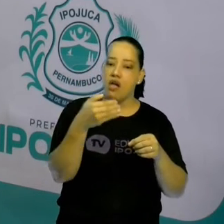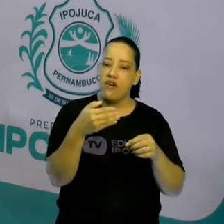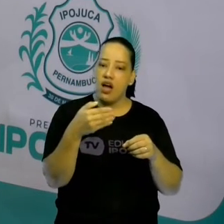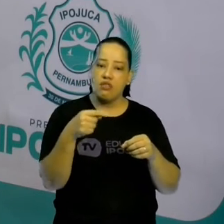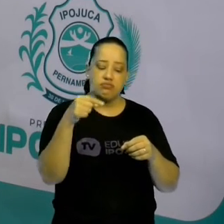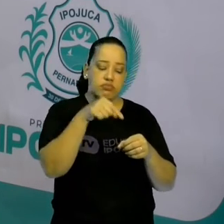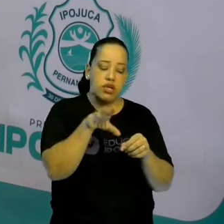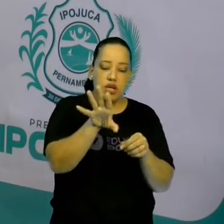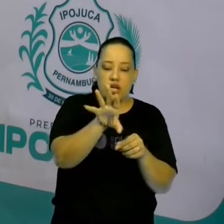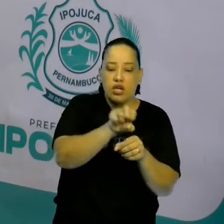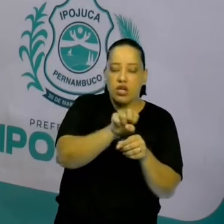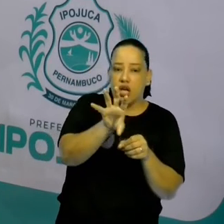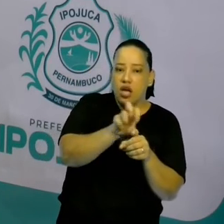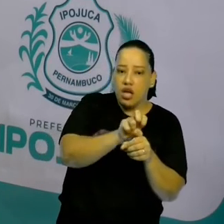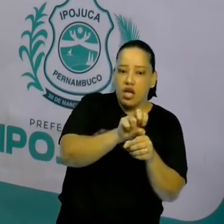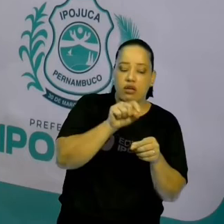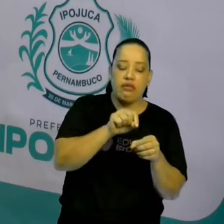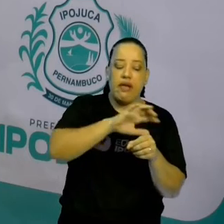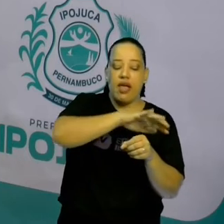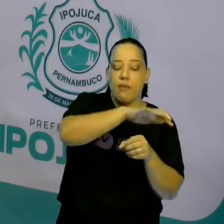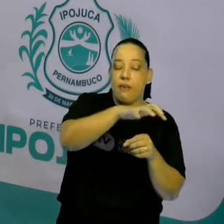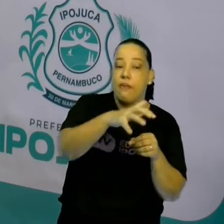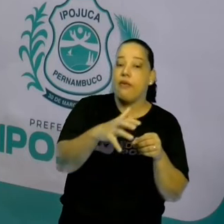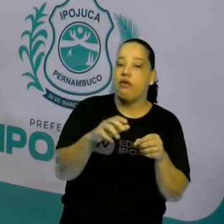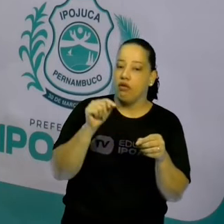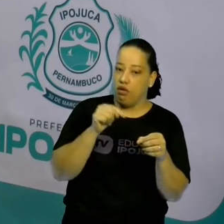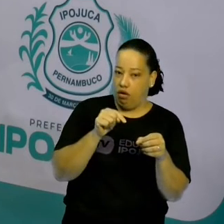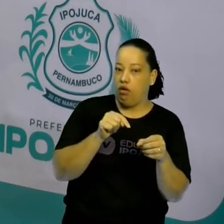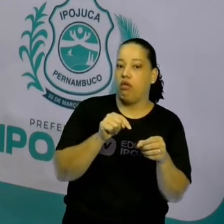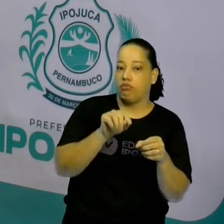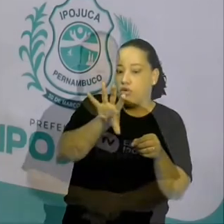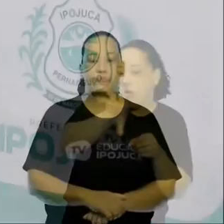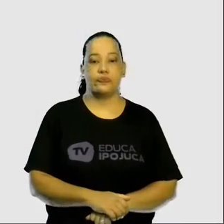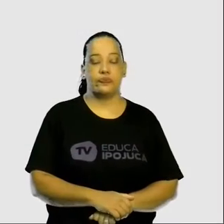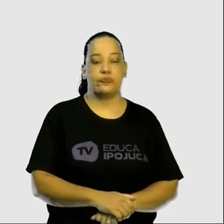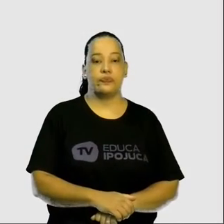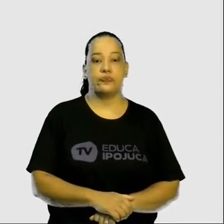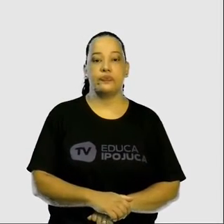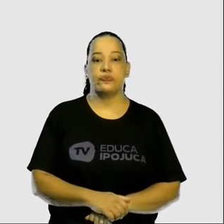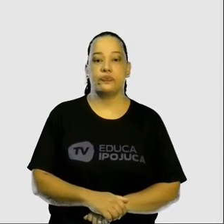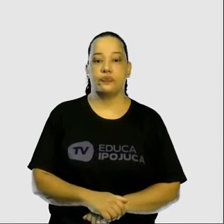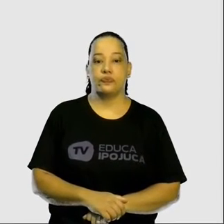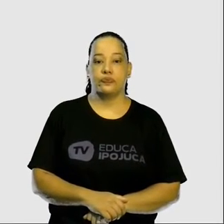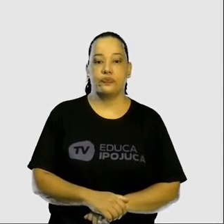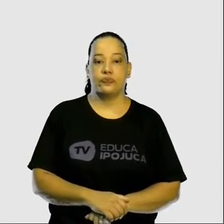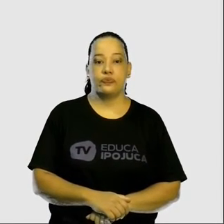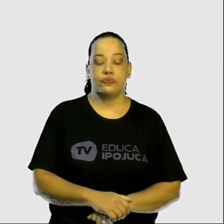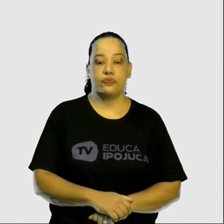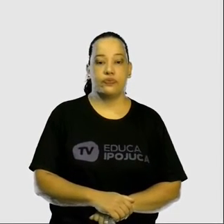célula é a nossa membrana plasmática, certo? Então, vamos lá.